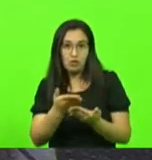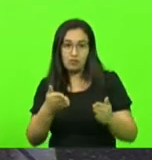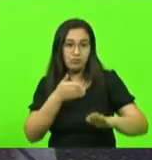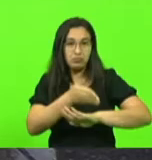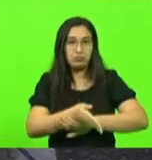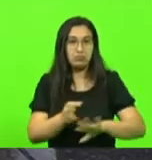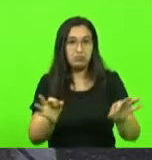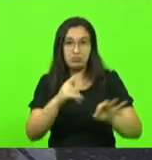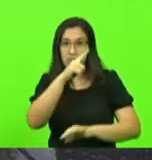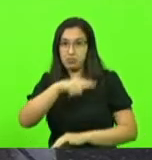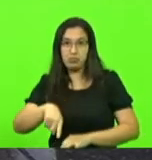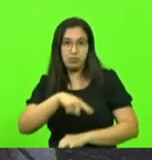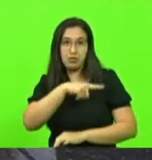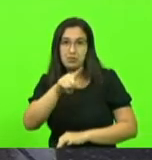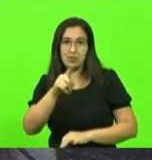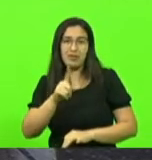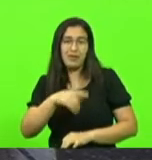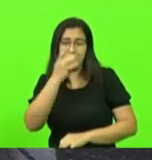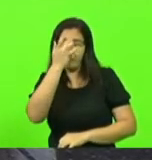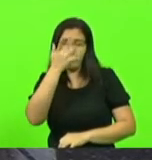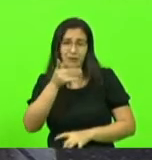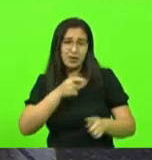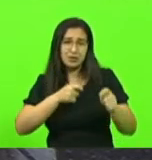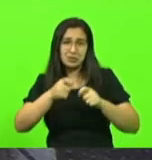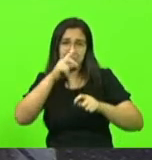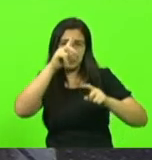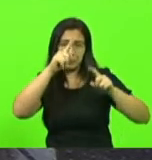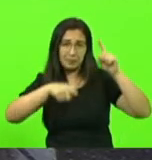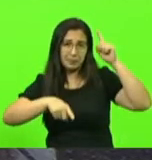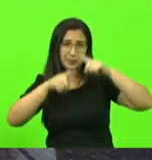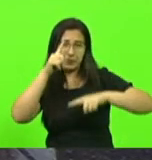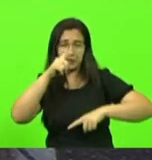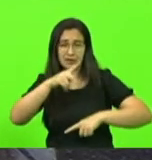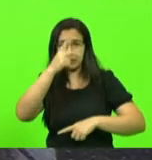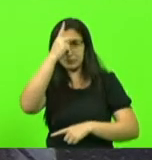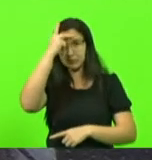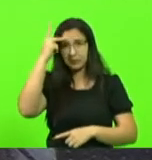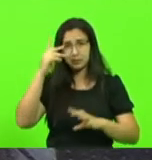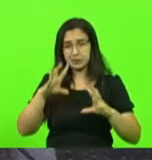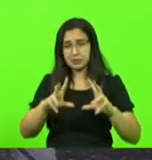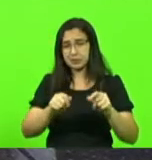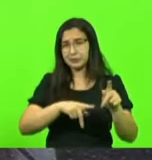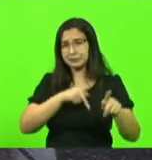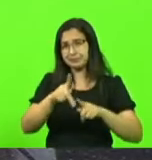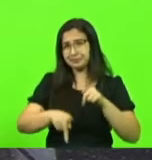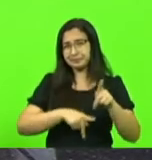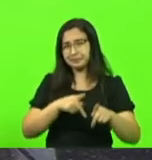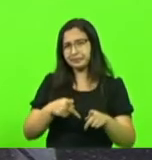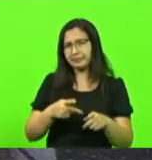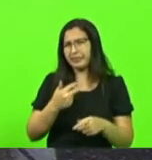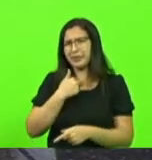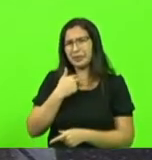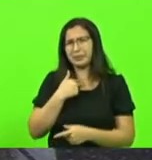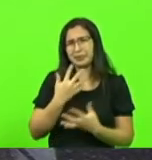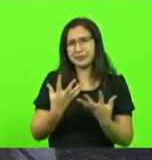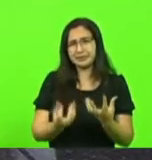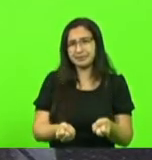nenhum. Aí fica fácil de começar a controlar as pessoas através do aplicativo. Então, não podemos deixar que esse tipo de aberração